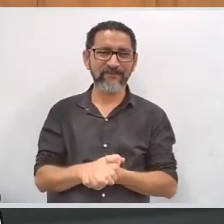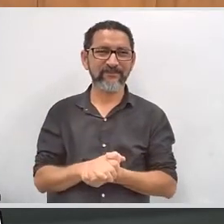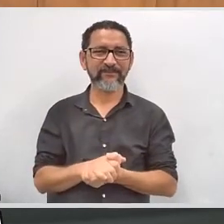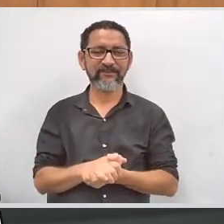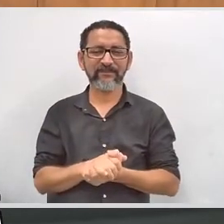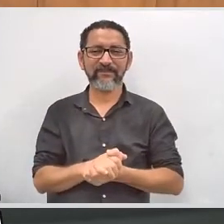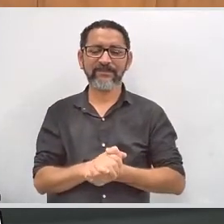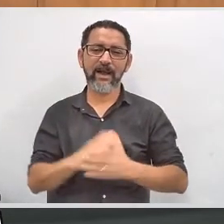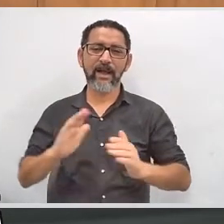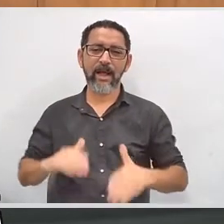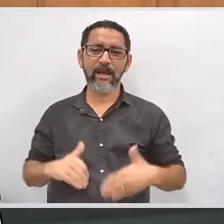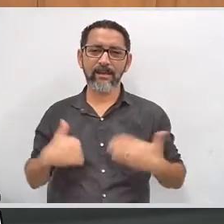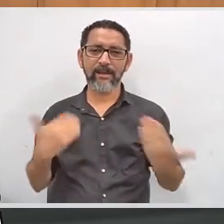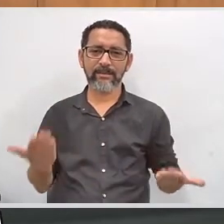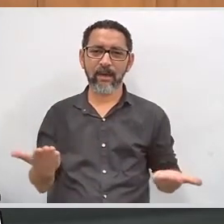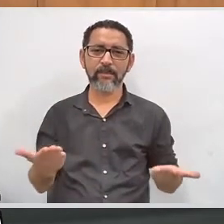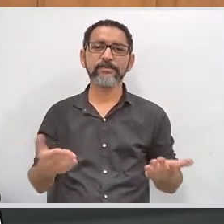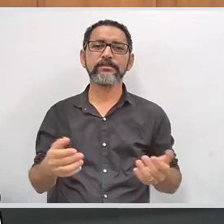Vamos lá.